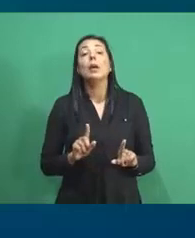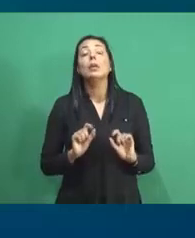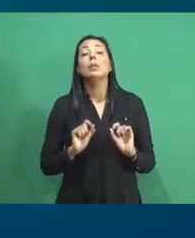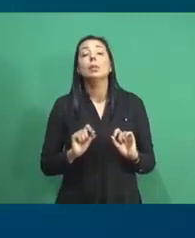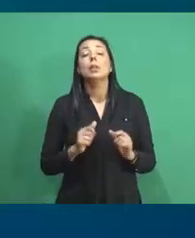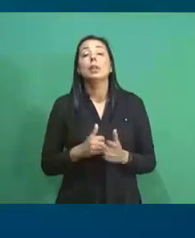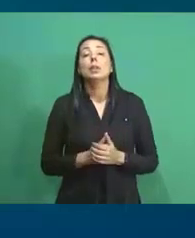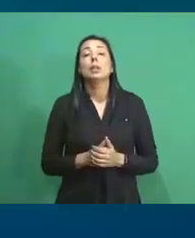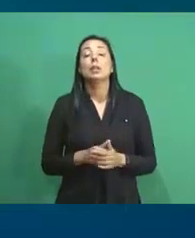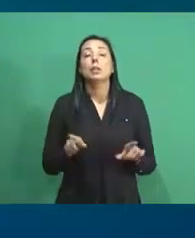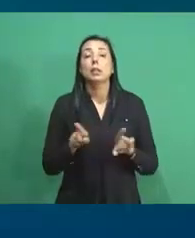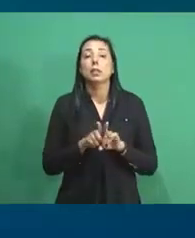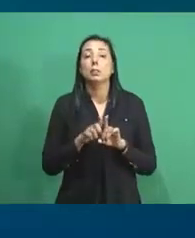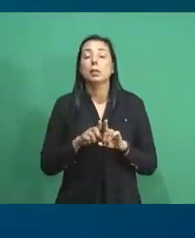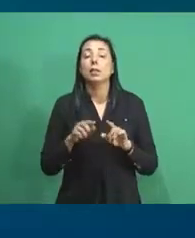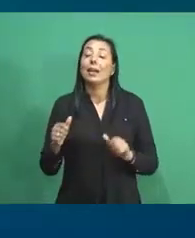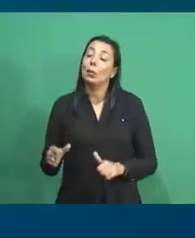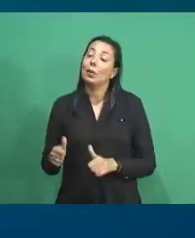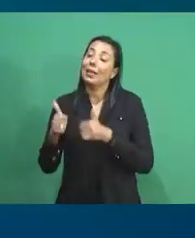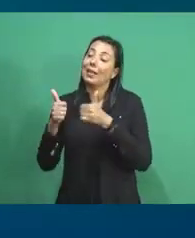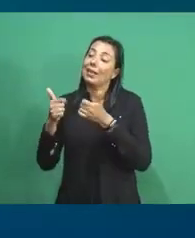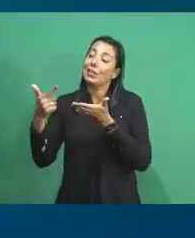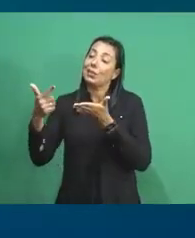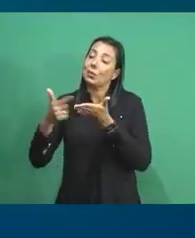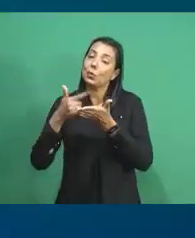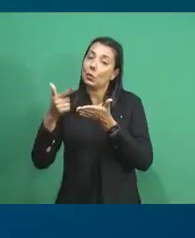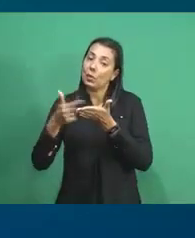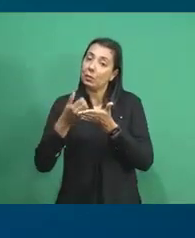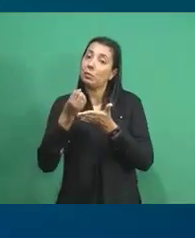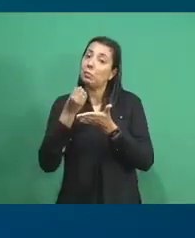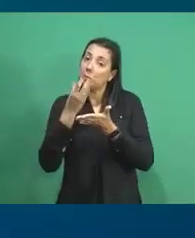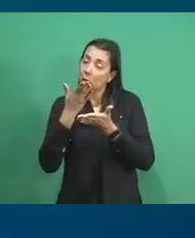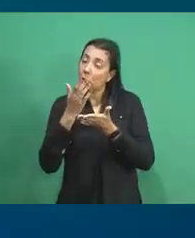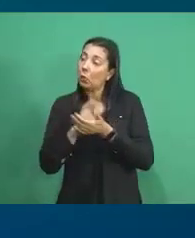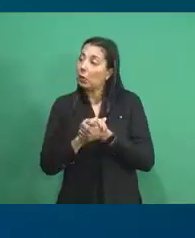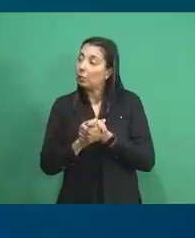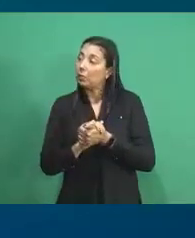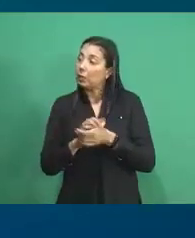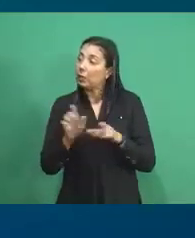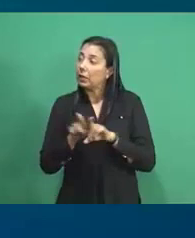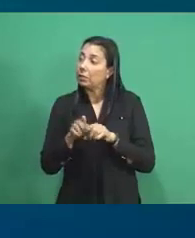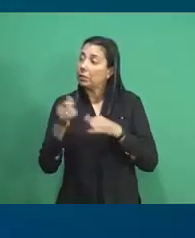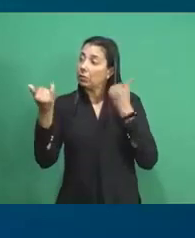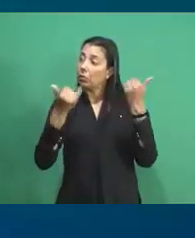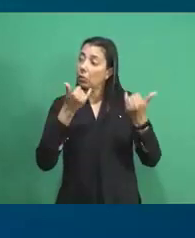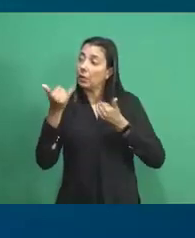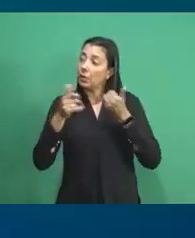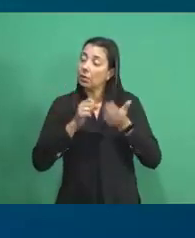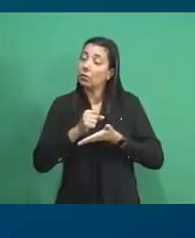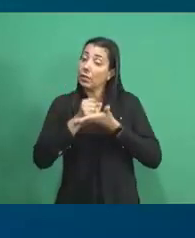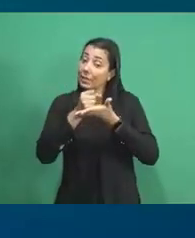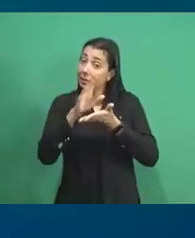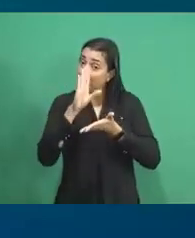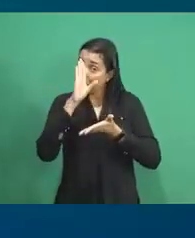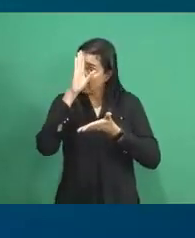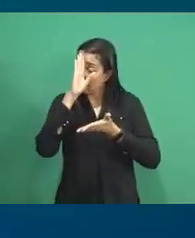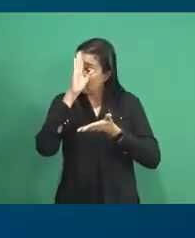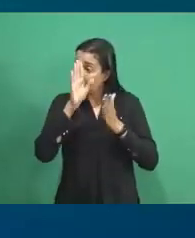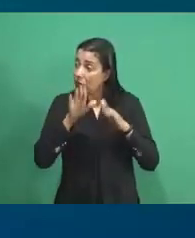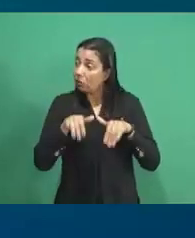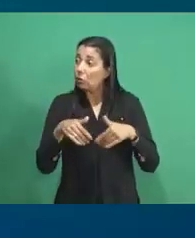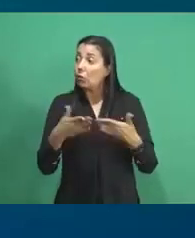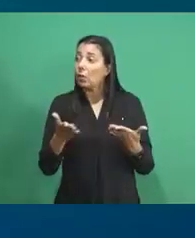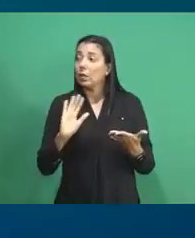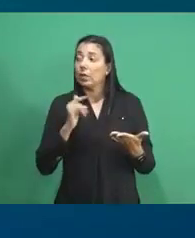disso, a qualidade dos livros é muito boa, além da informação que é dada principalmente quanto